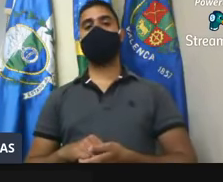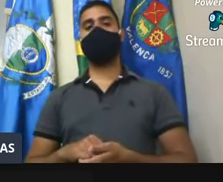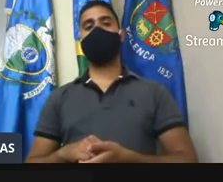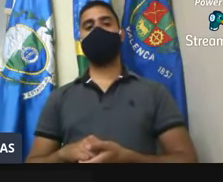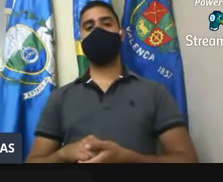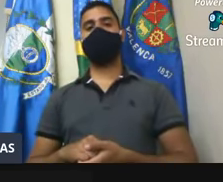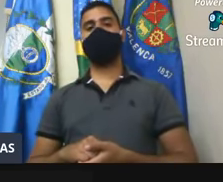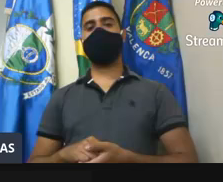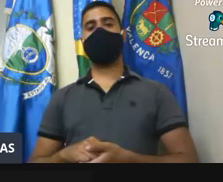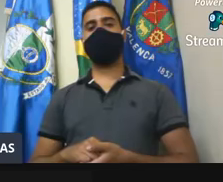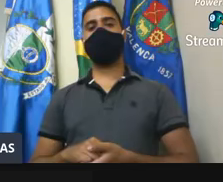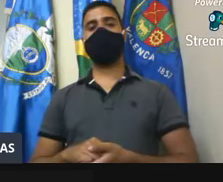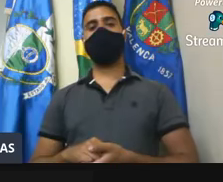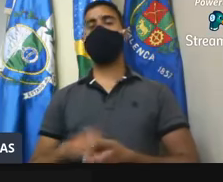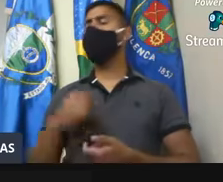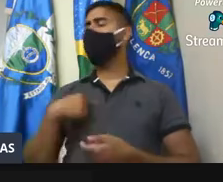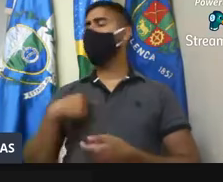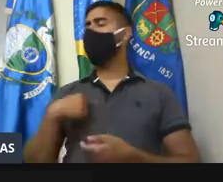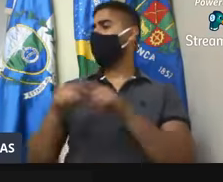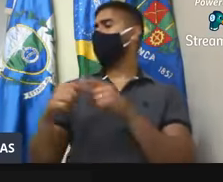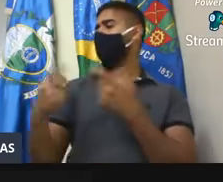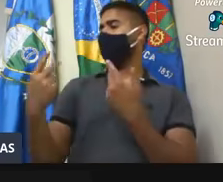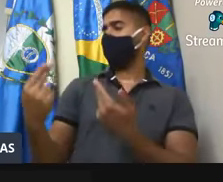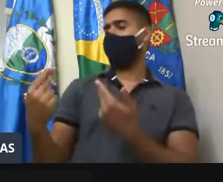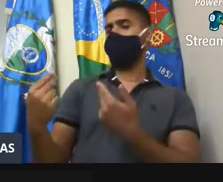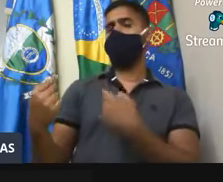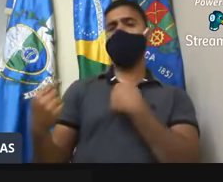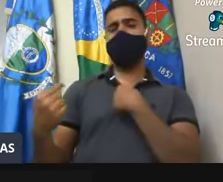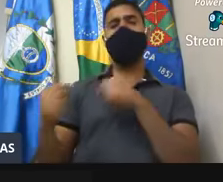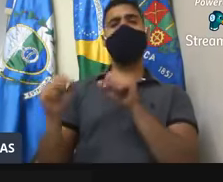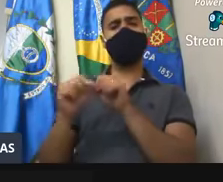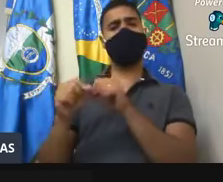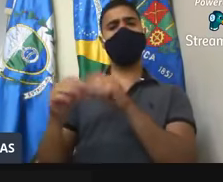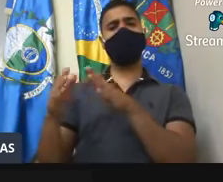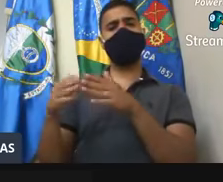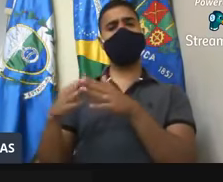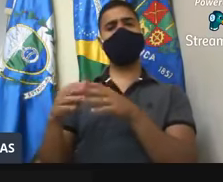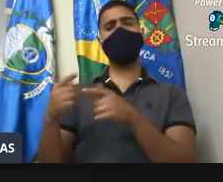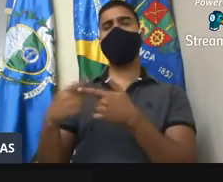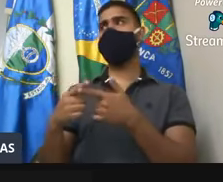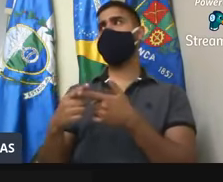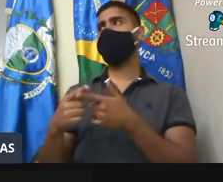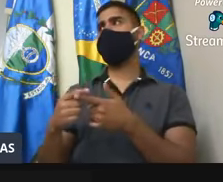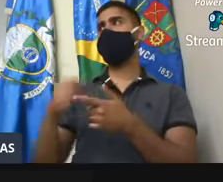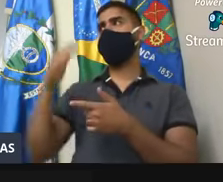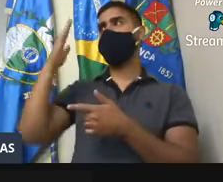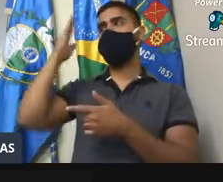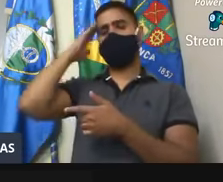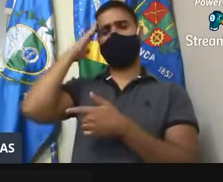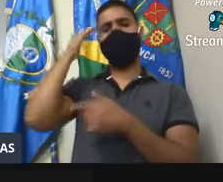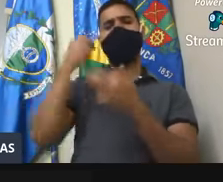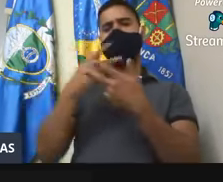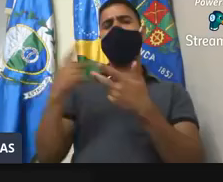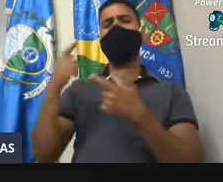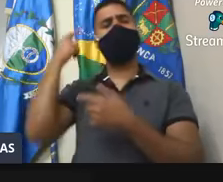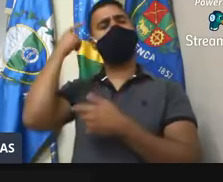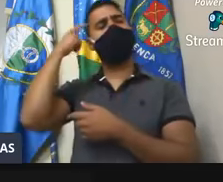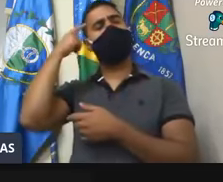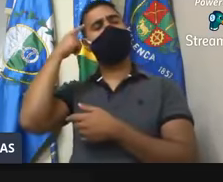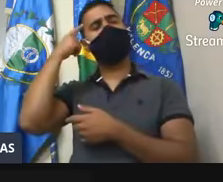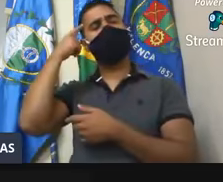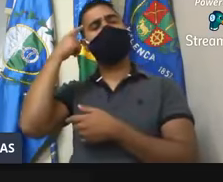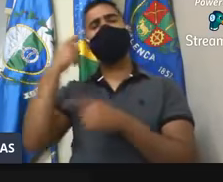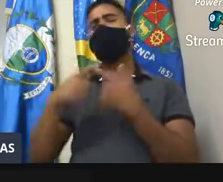eu concordo com vossa excelência. Eu fiz a solicitação por... Você sabe que é muita coisa na cabeça, né? Até por